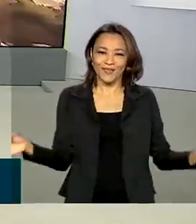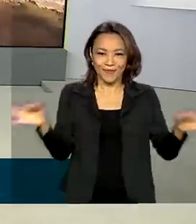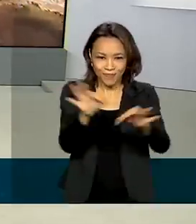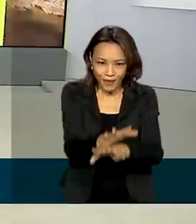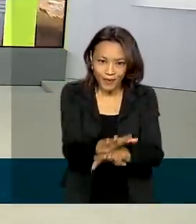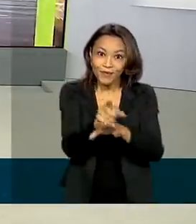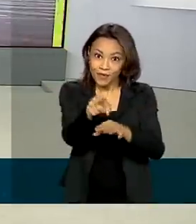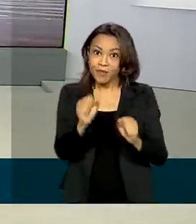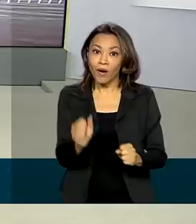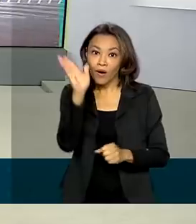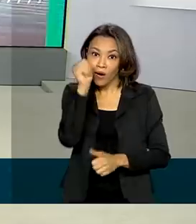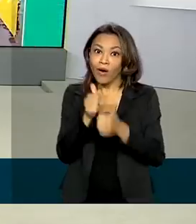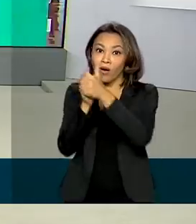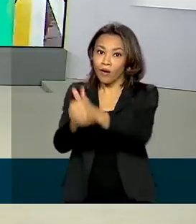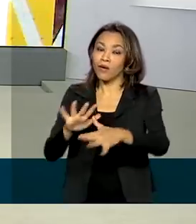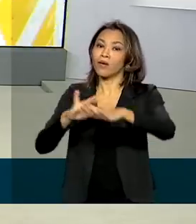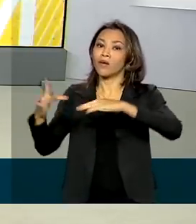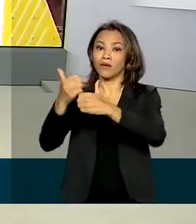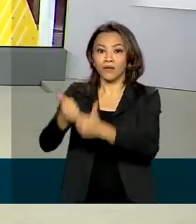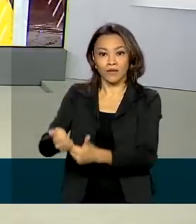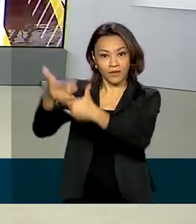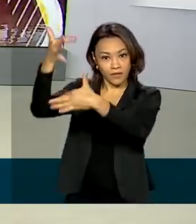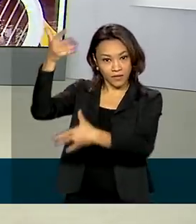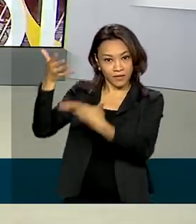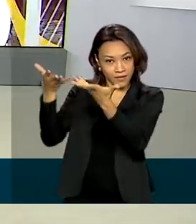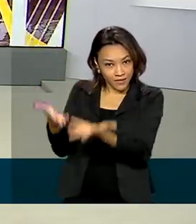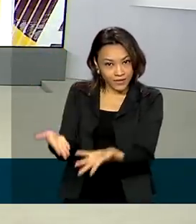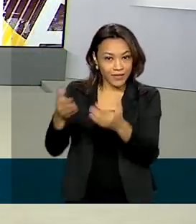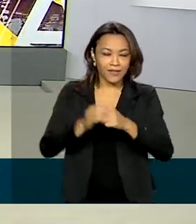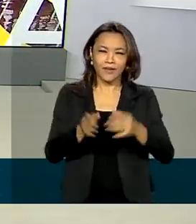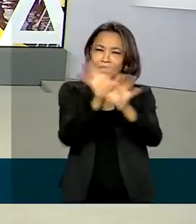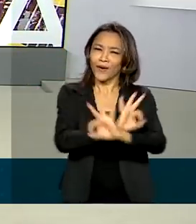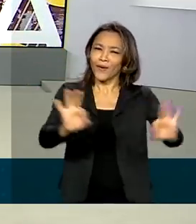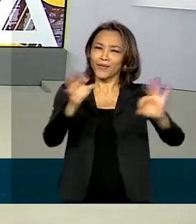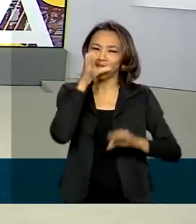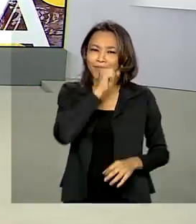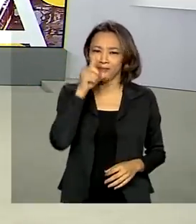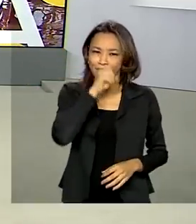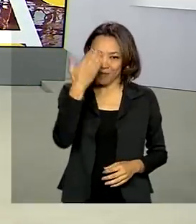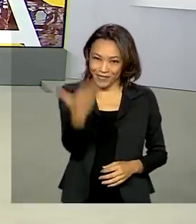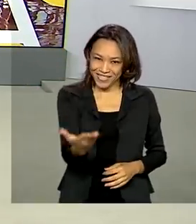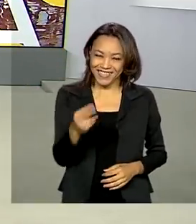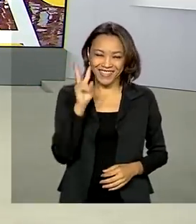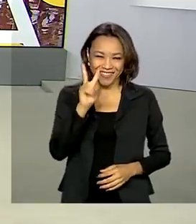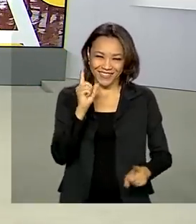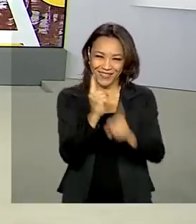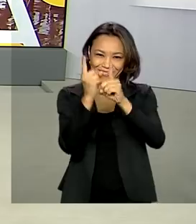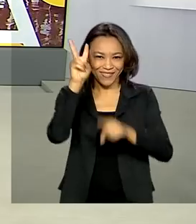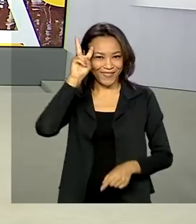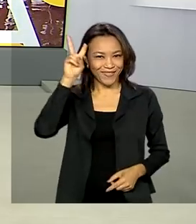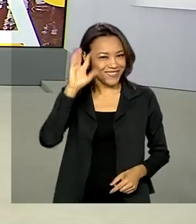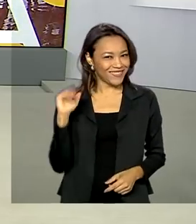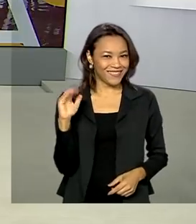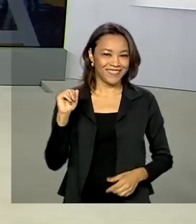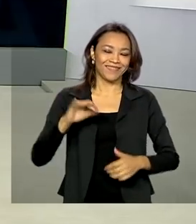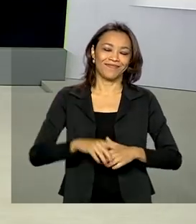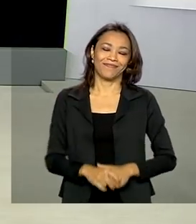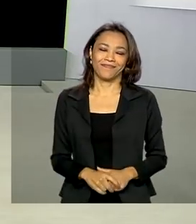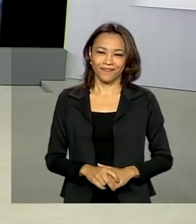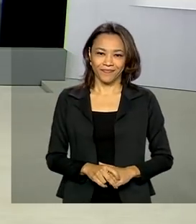fica por aqui, você pode nos acompanhar também pelas redes sociais. Um ótimo fim de semana para você e até segunda-feira. Até lá!